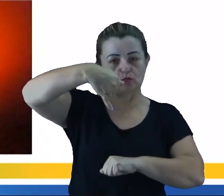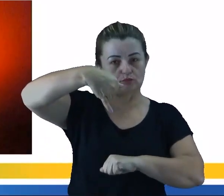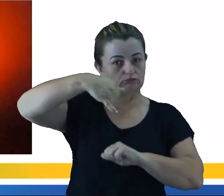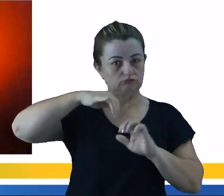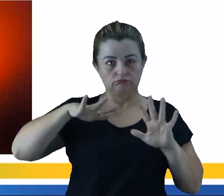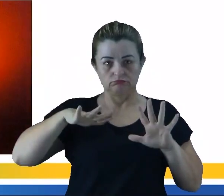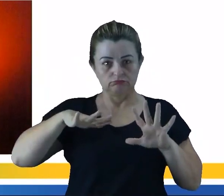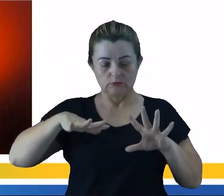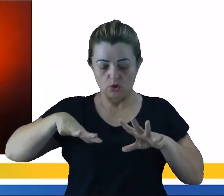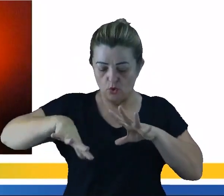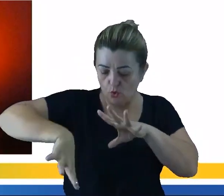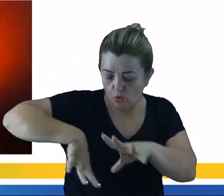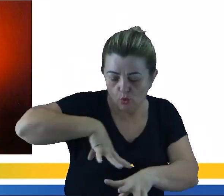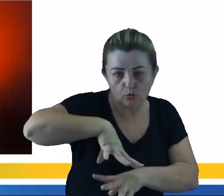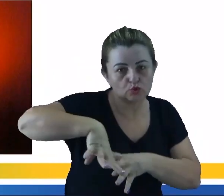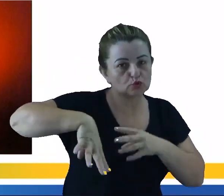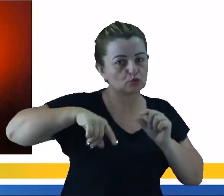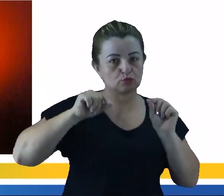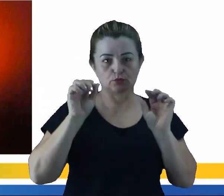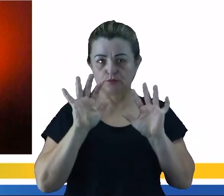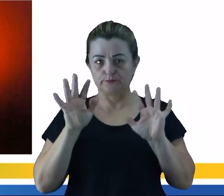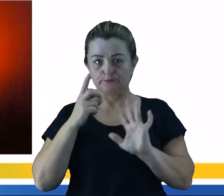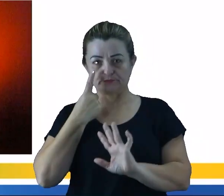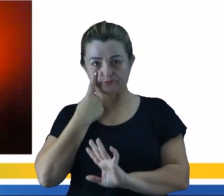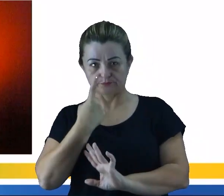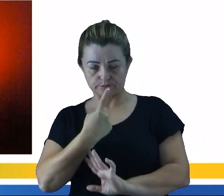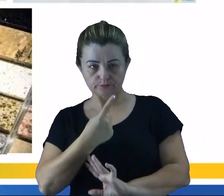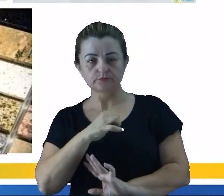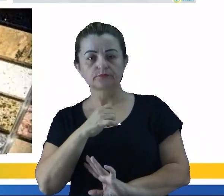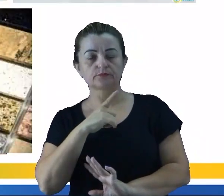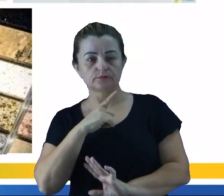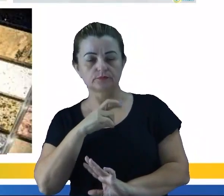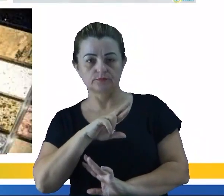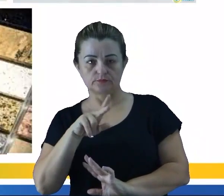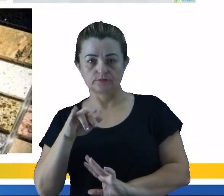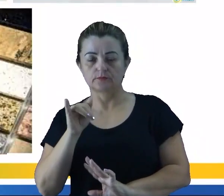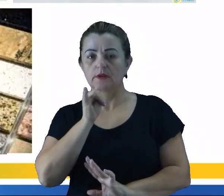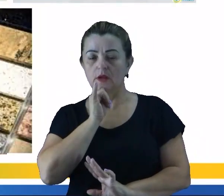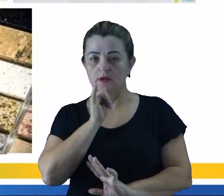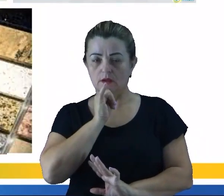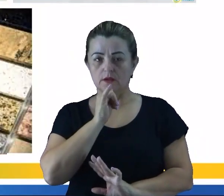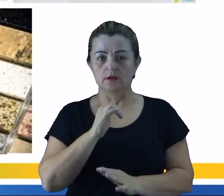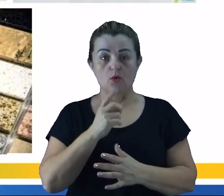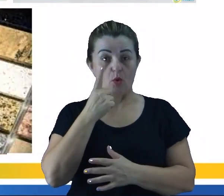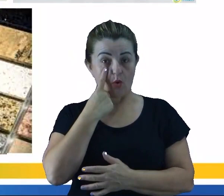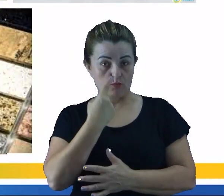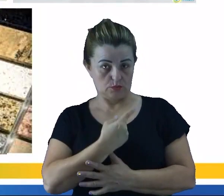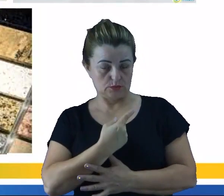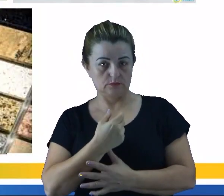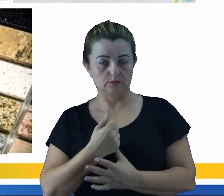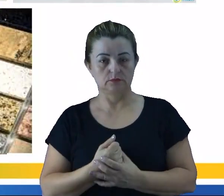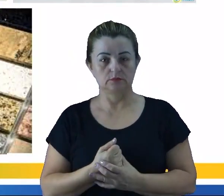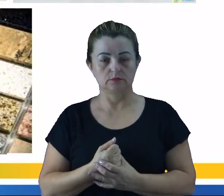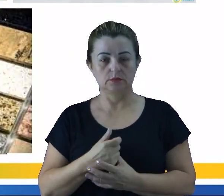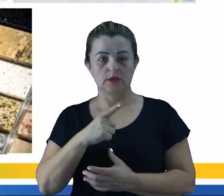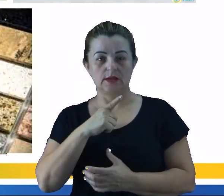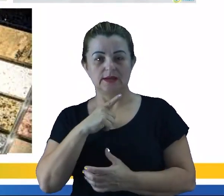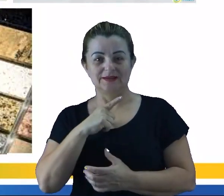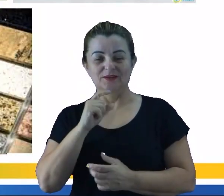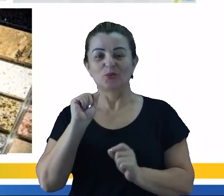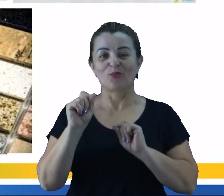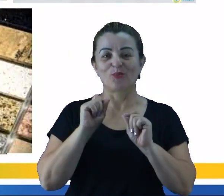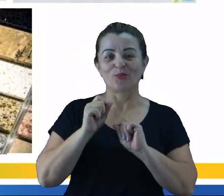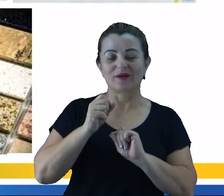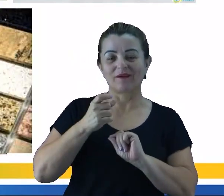duas fases diferentes. Então aqui a gente tem mais alguns exemplos, né, então olha só, a gente tem uns drinks